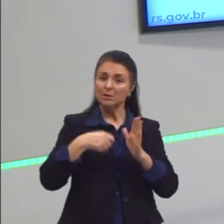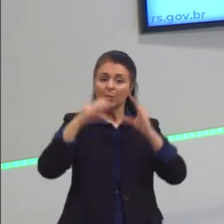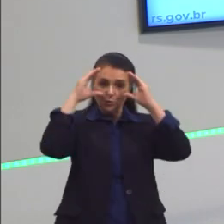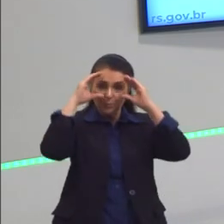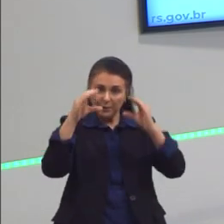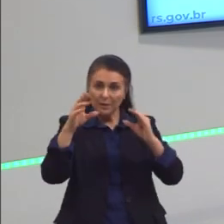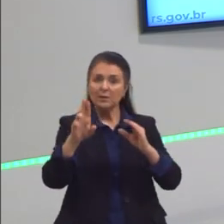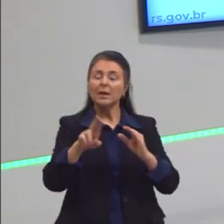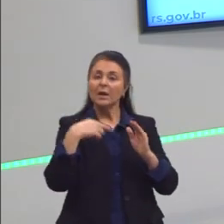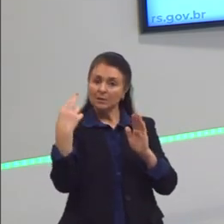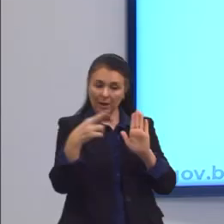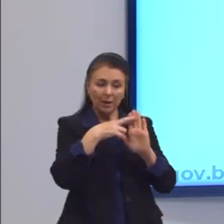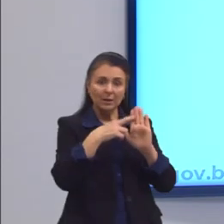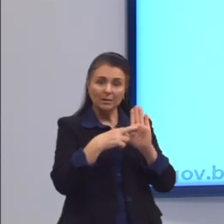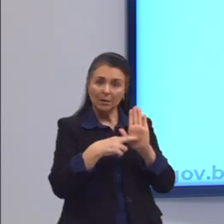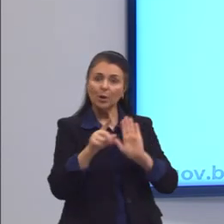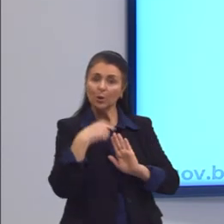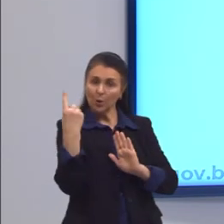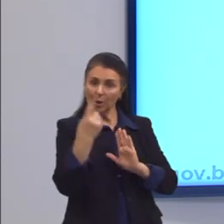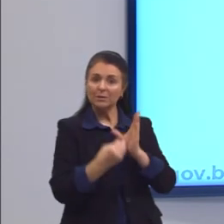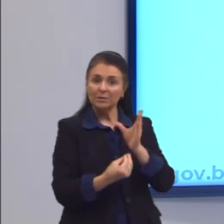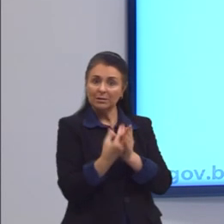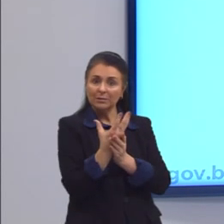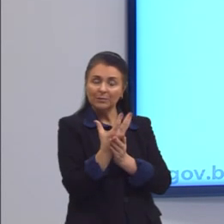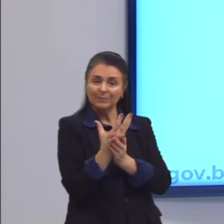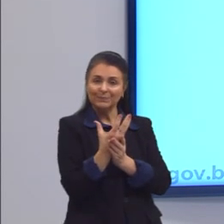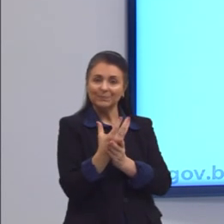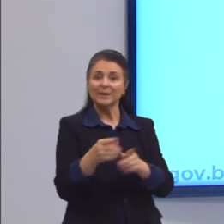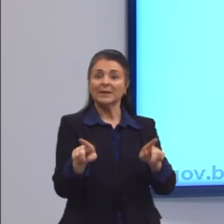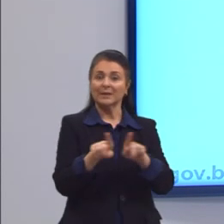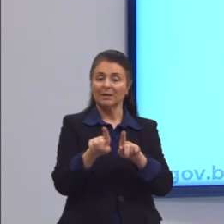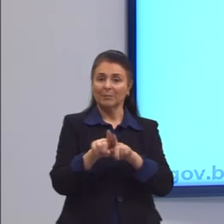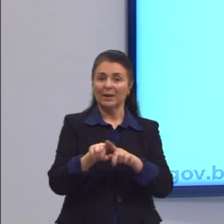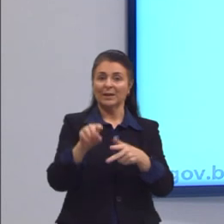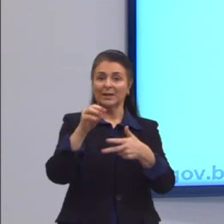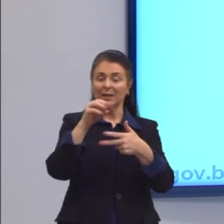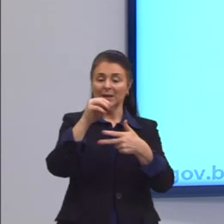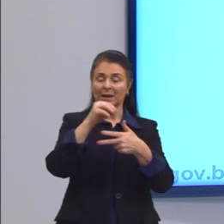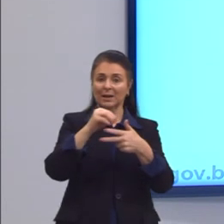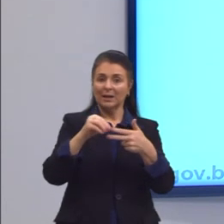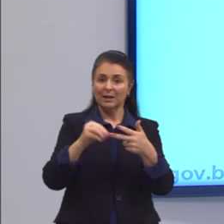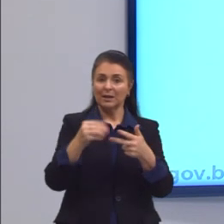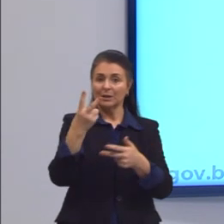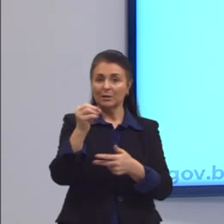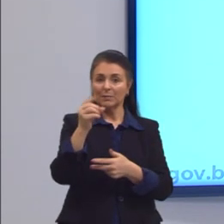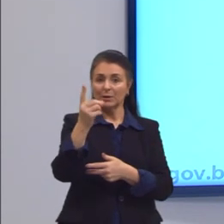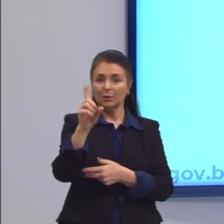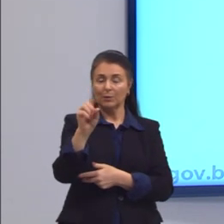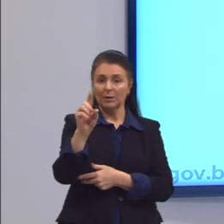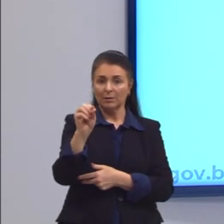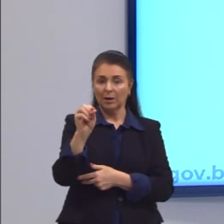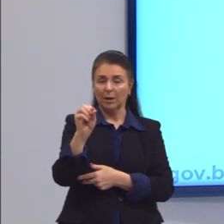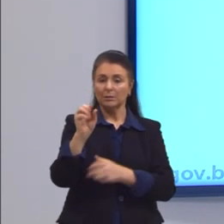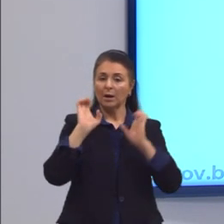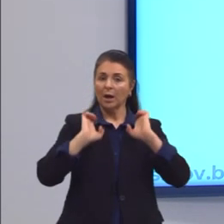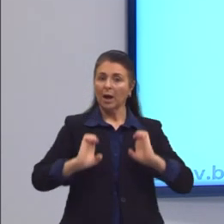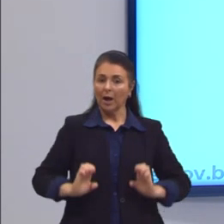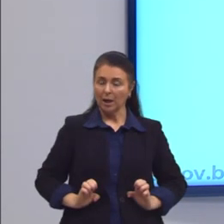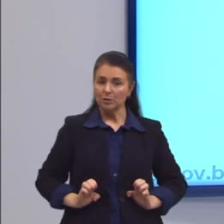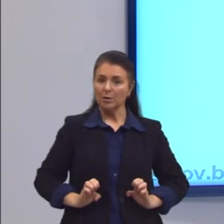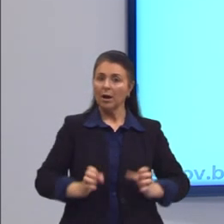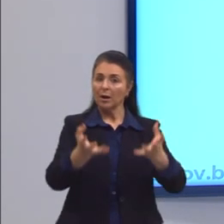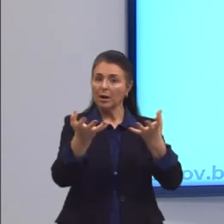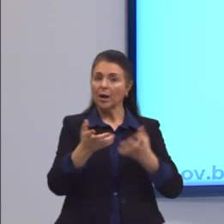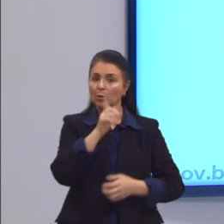normas criadas. Outra questão, de 2010, a ética exige um governo que amplia a igualdade